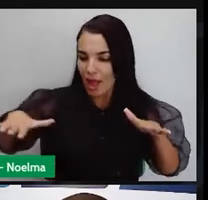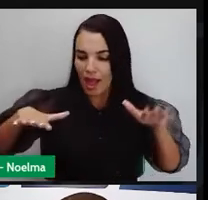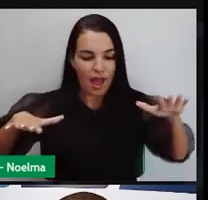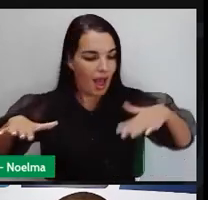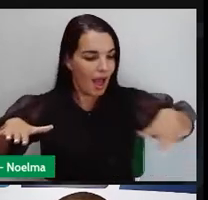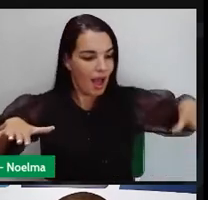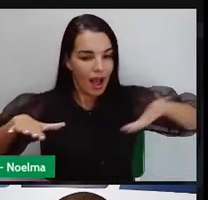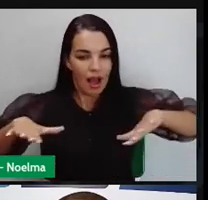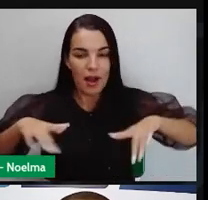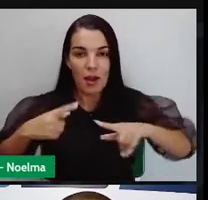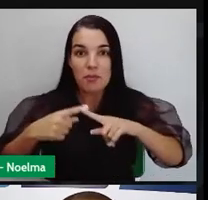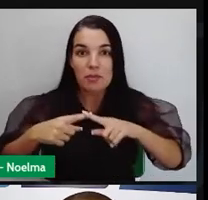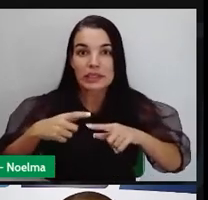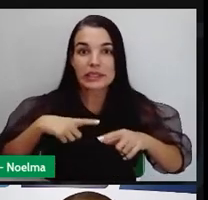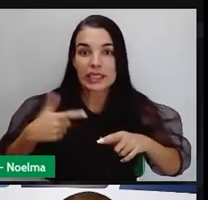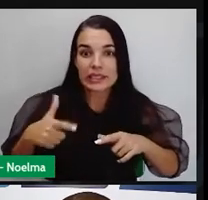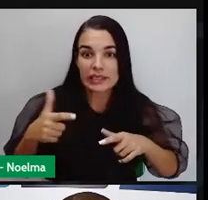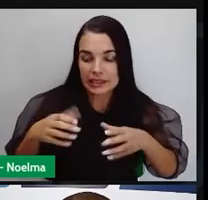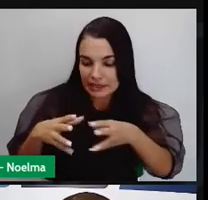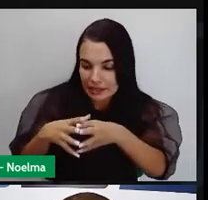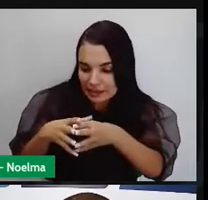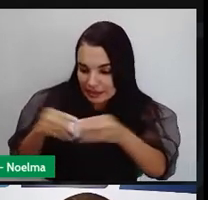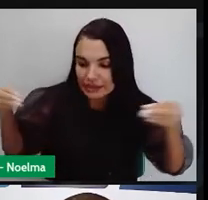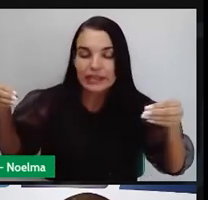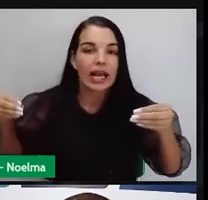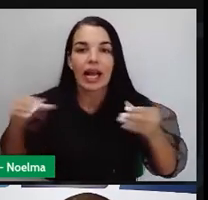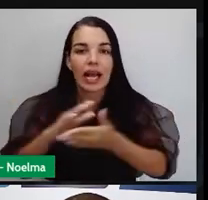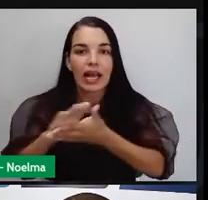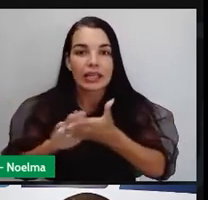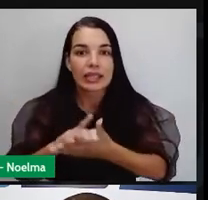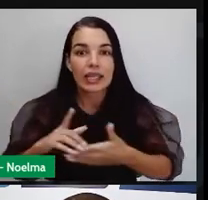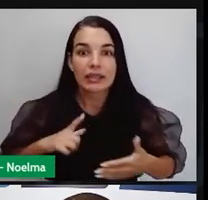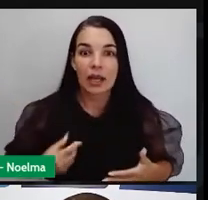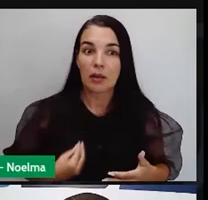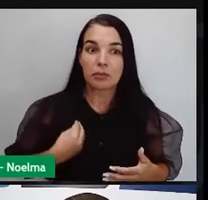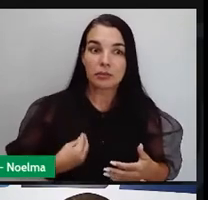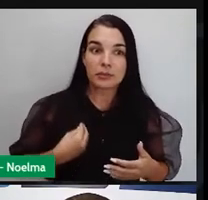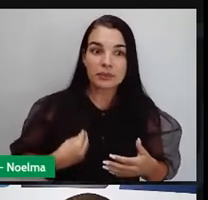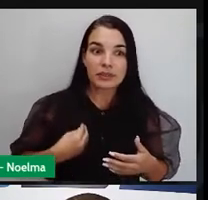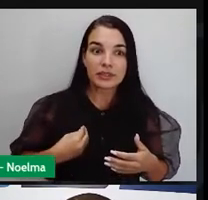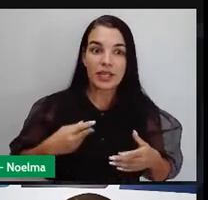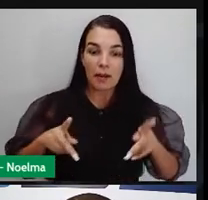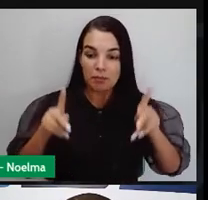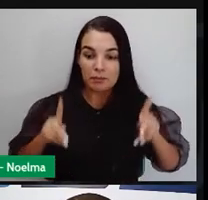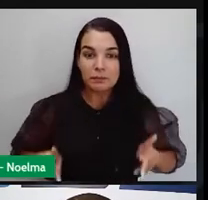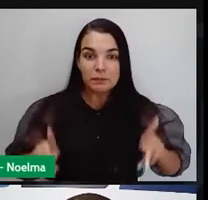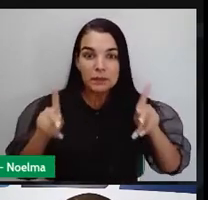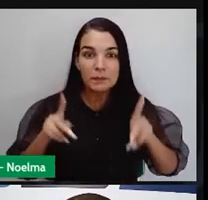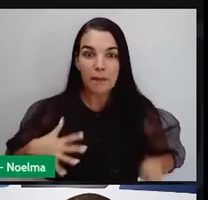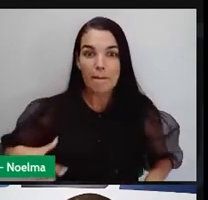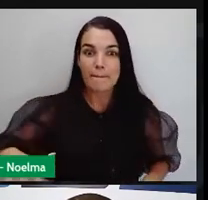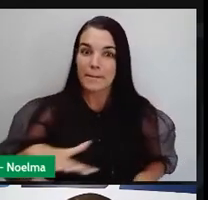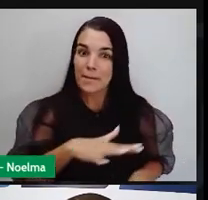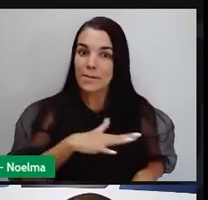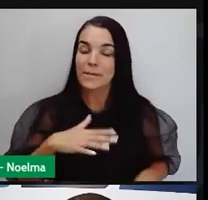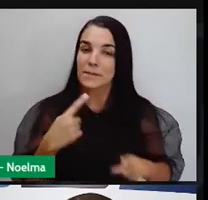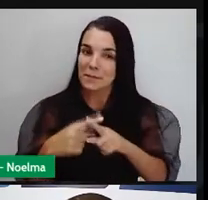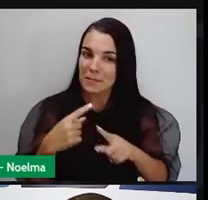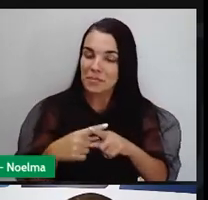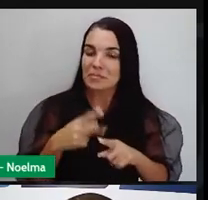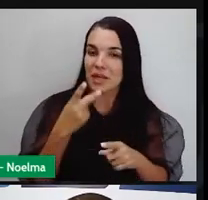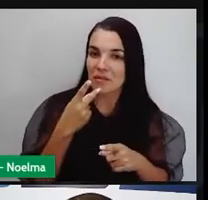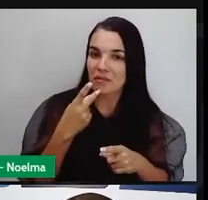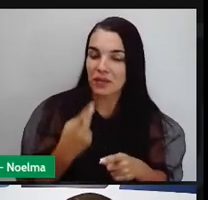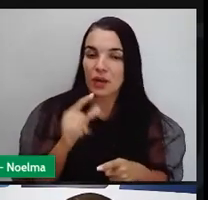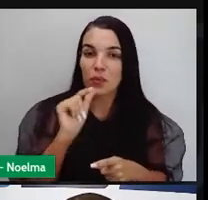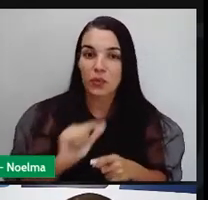região desértica, e permitir a existência de uma civilização. Por isso a gente fala que o Egito é